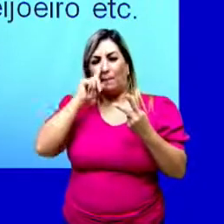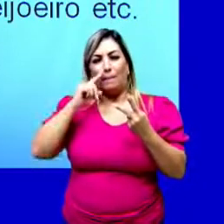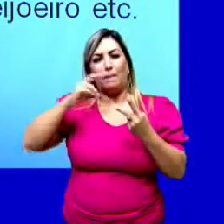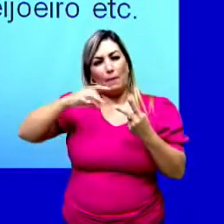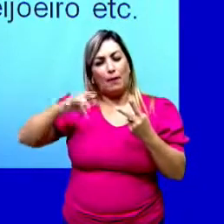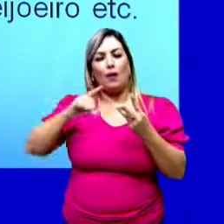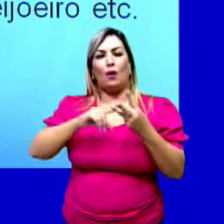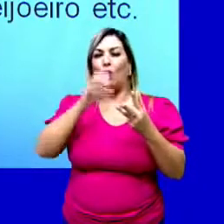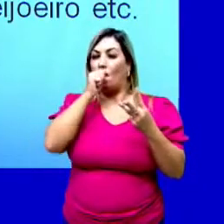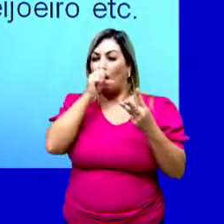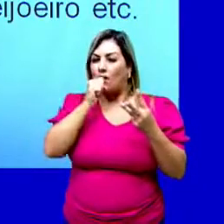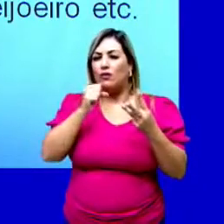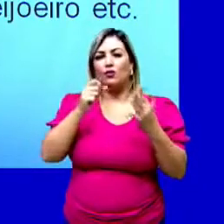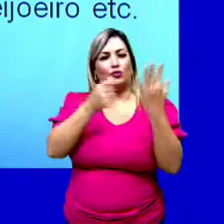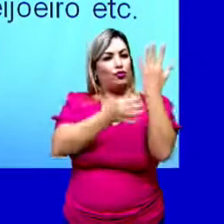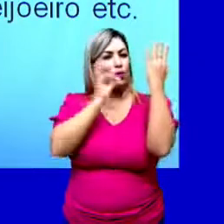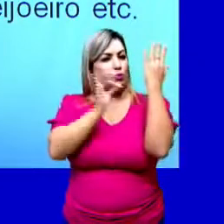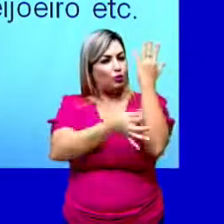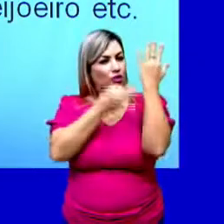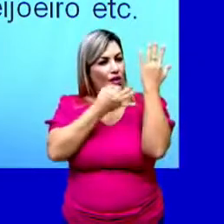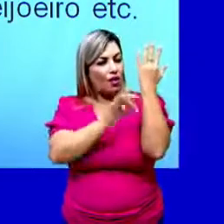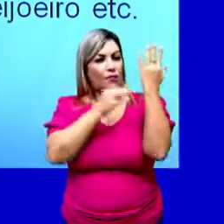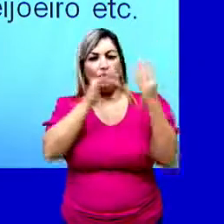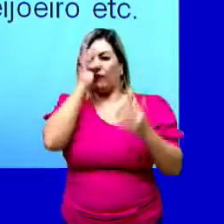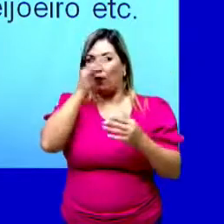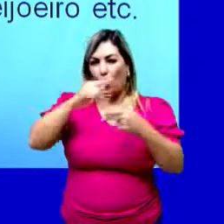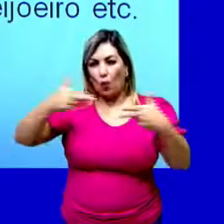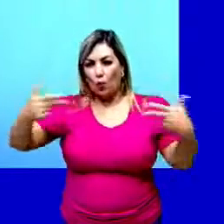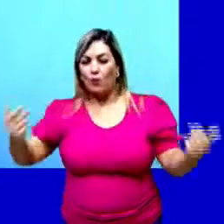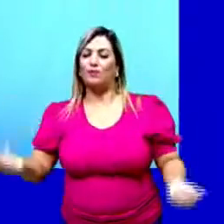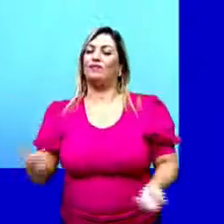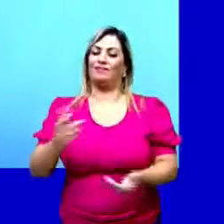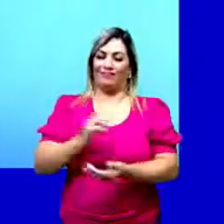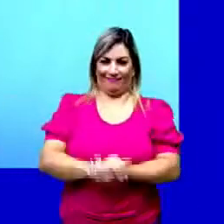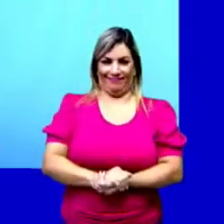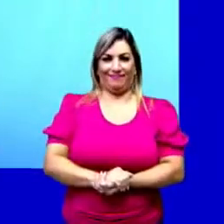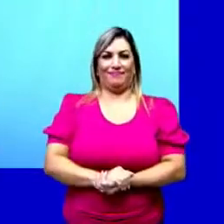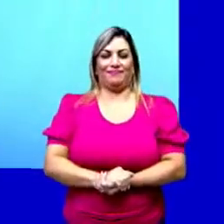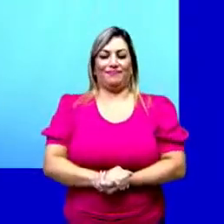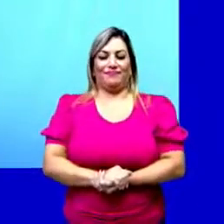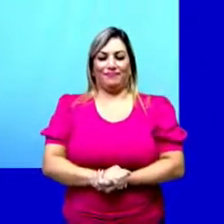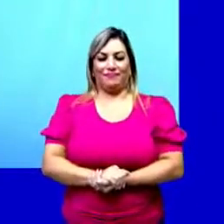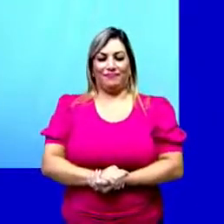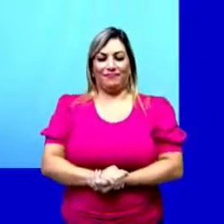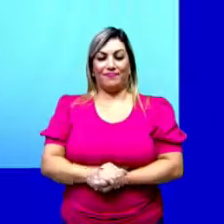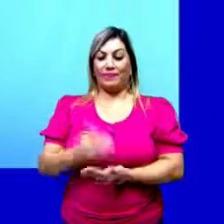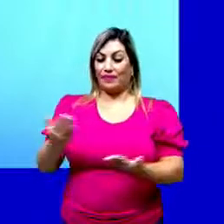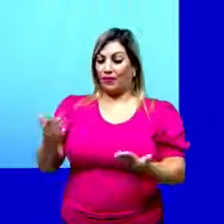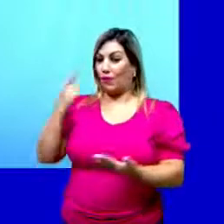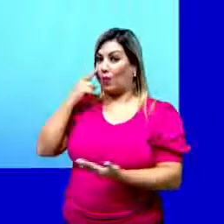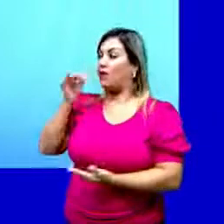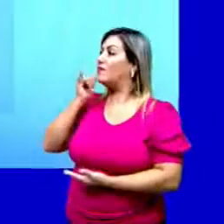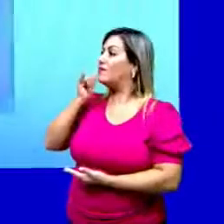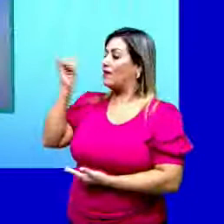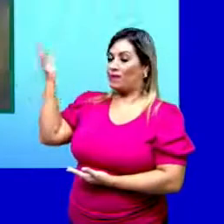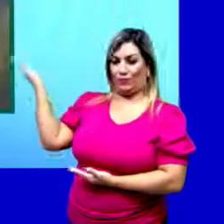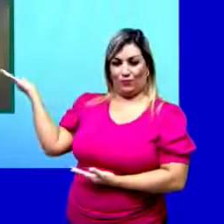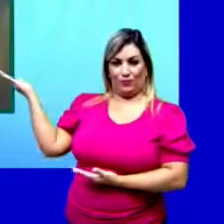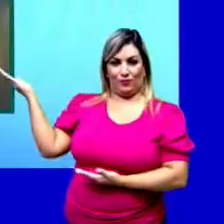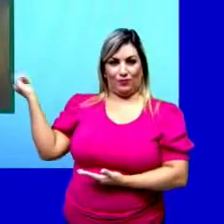alaranjeira, jabuticabeira, roseira, feijoeiro, dentre outras, ok? Então, eu vou falar